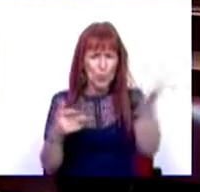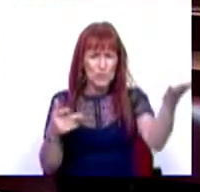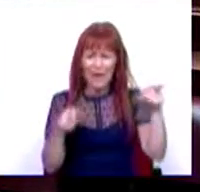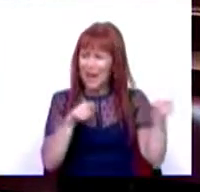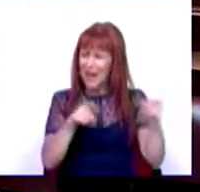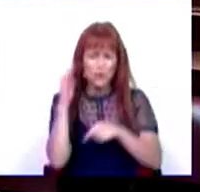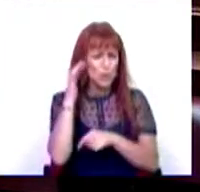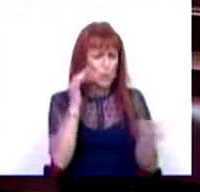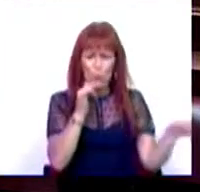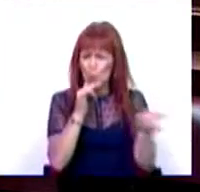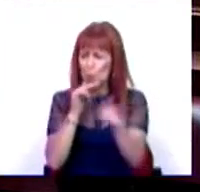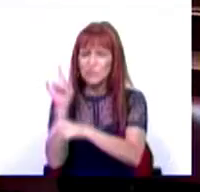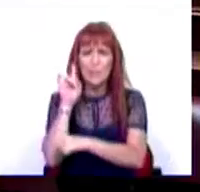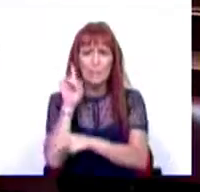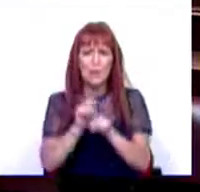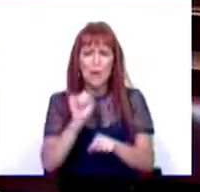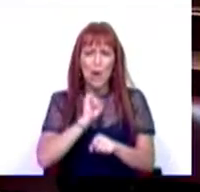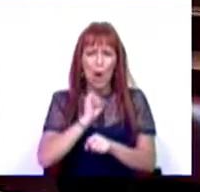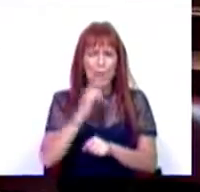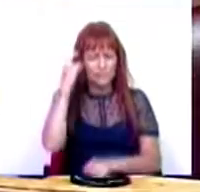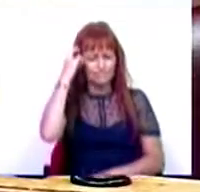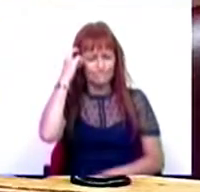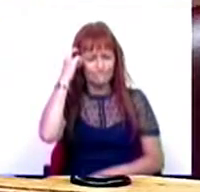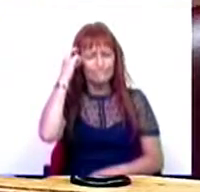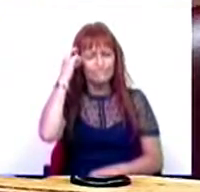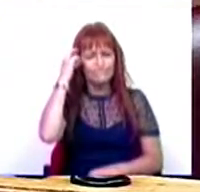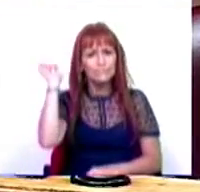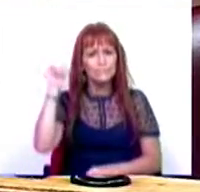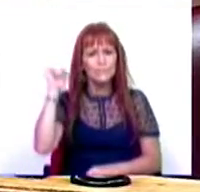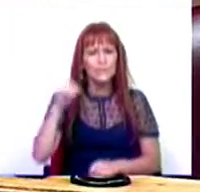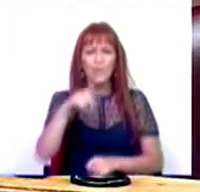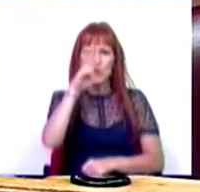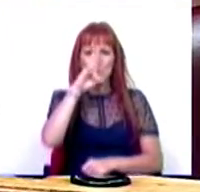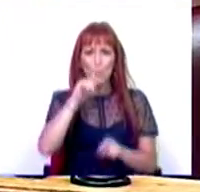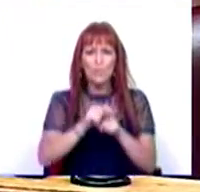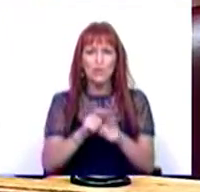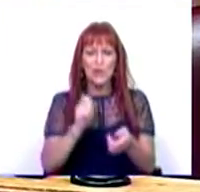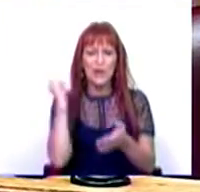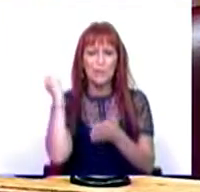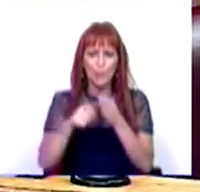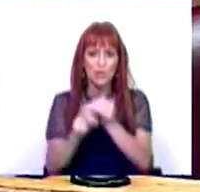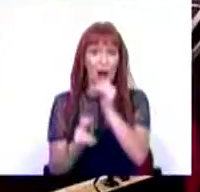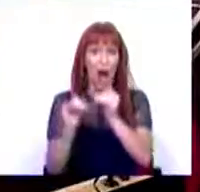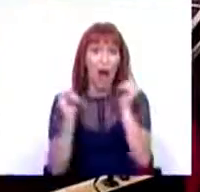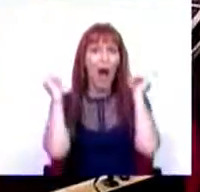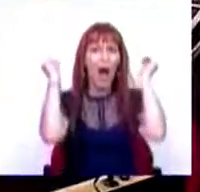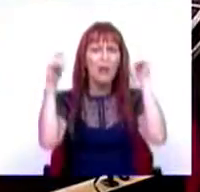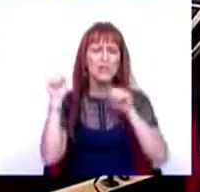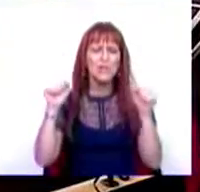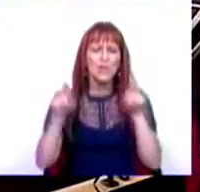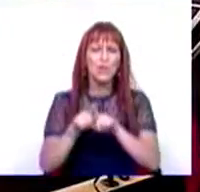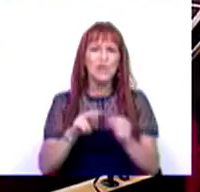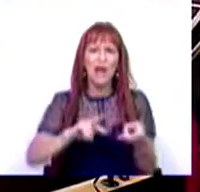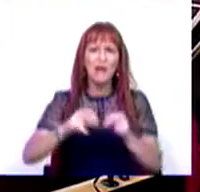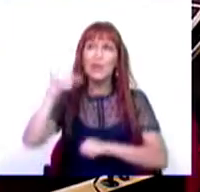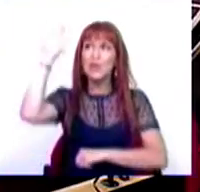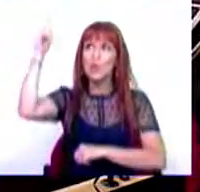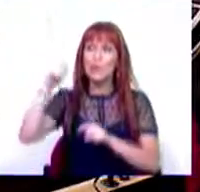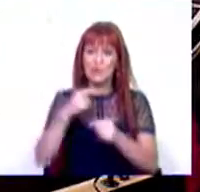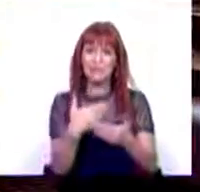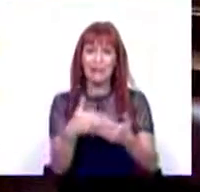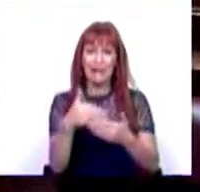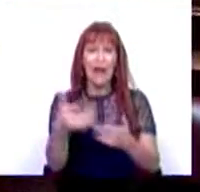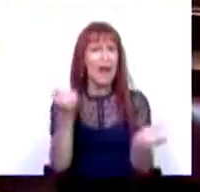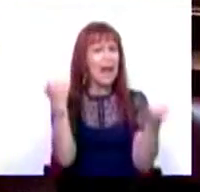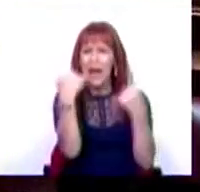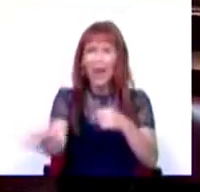Estes números merecem a nossa reflexão. Sim, os combustíveis pagam impostos altos. Sim, temos as alterações climáticas aí à porta.